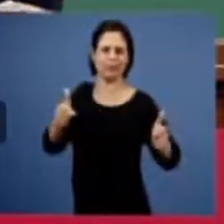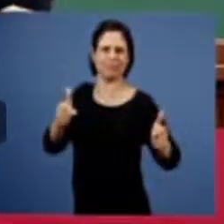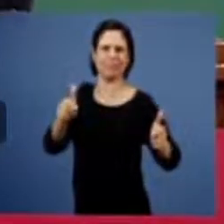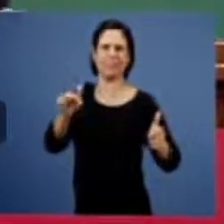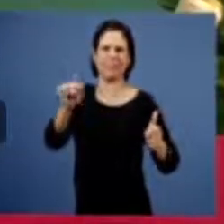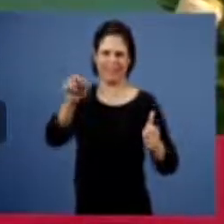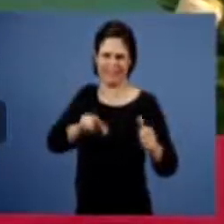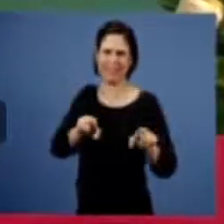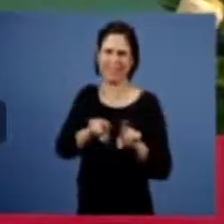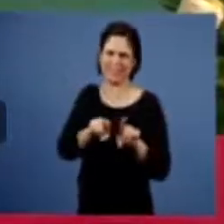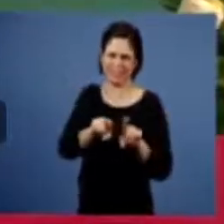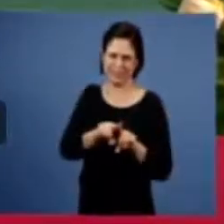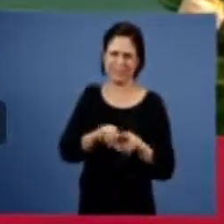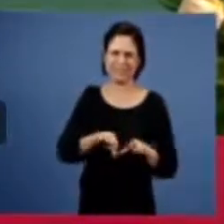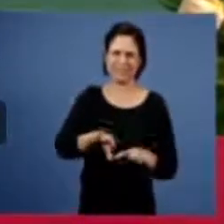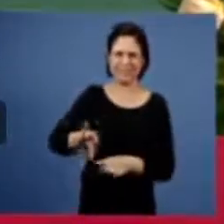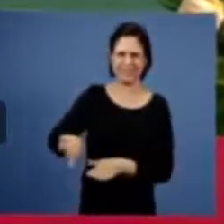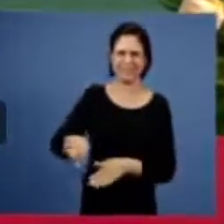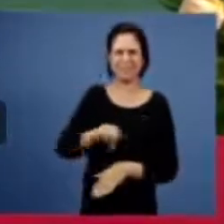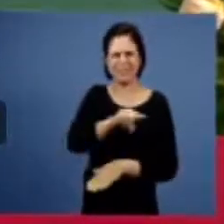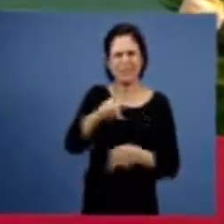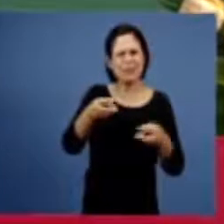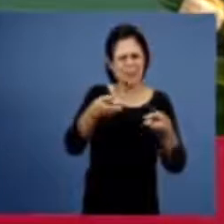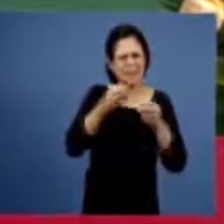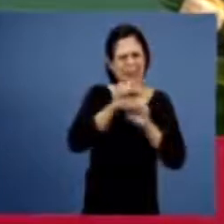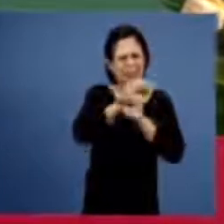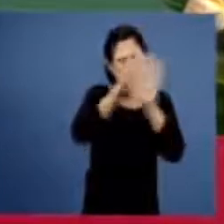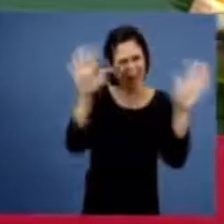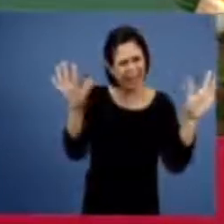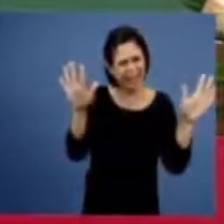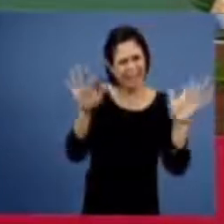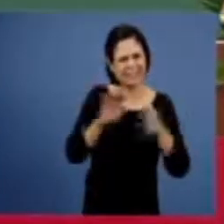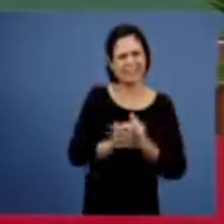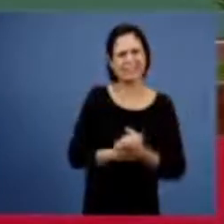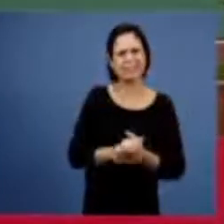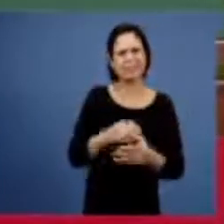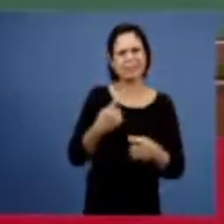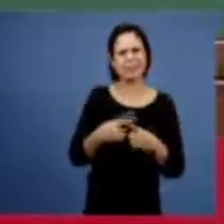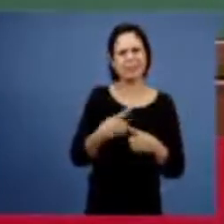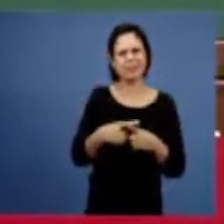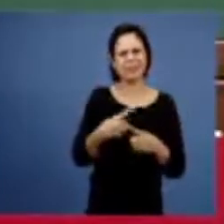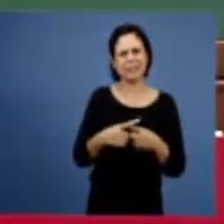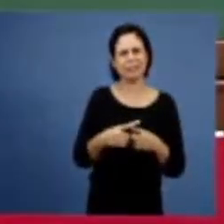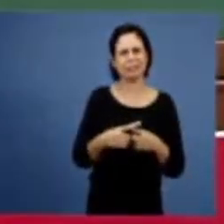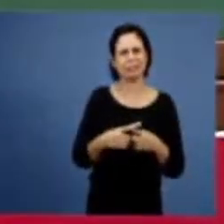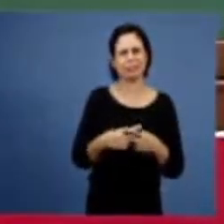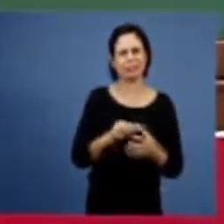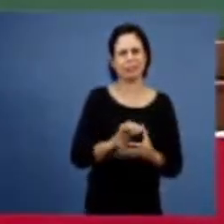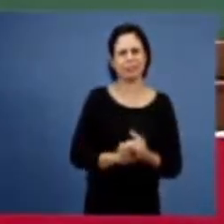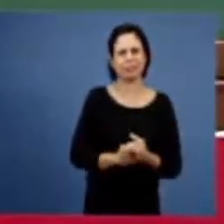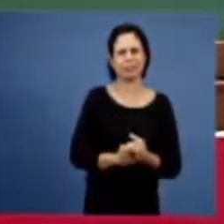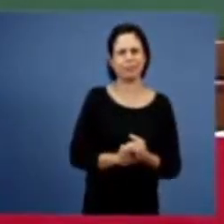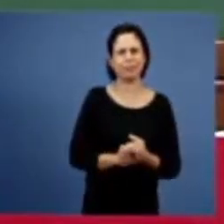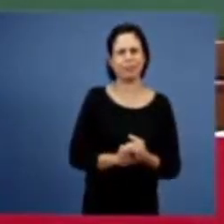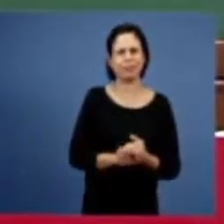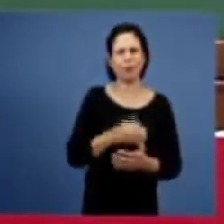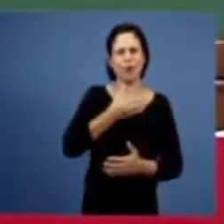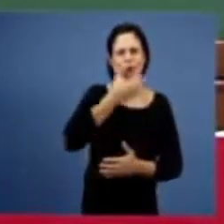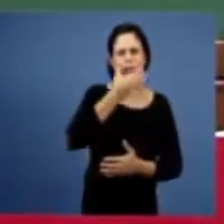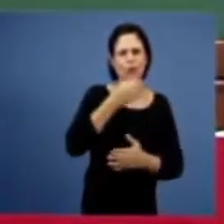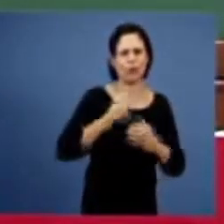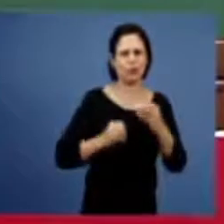os irmãos veem claramente que no primeiro caso o fruto se exterioriza